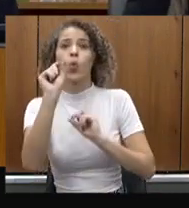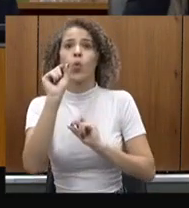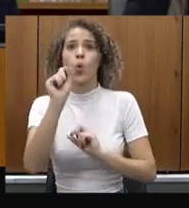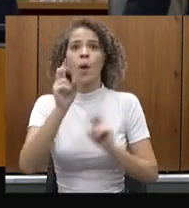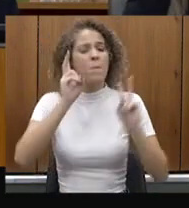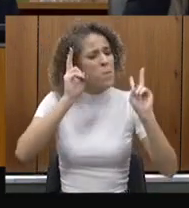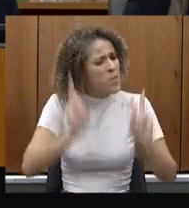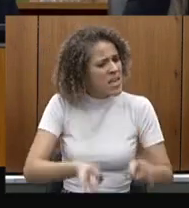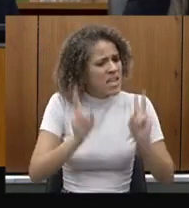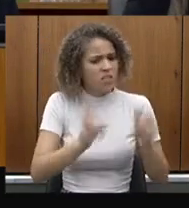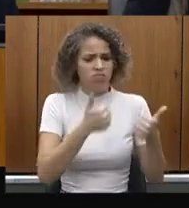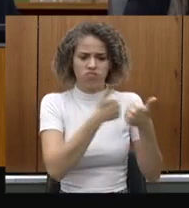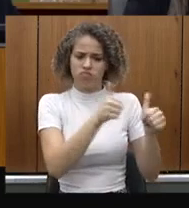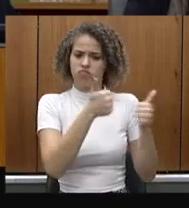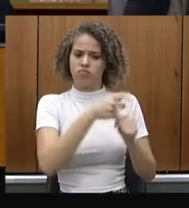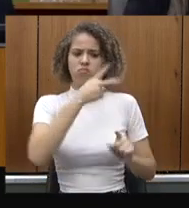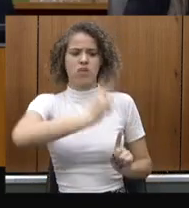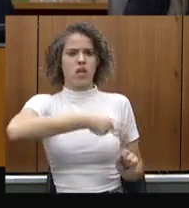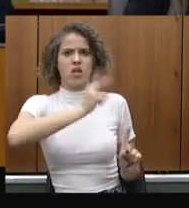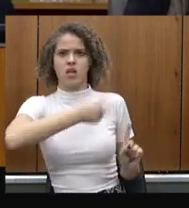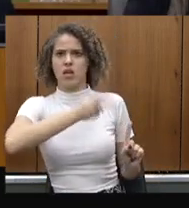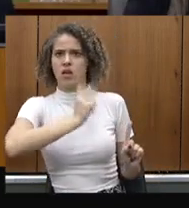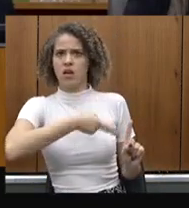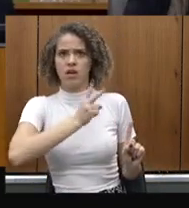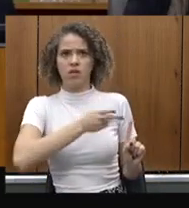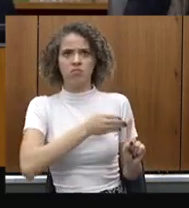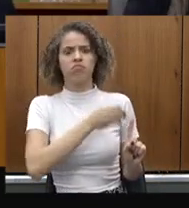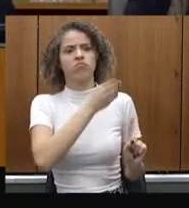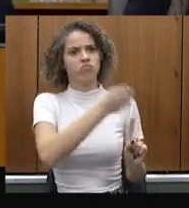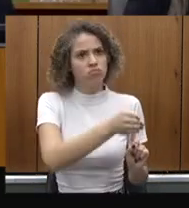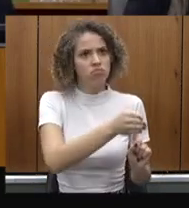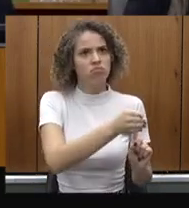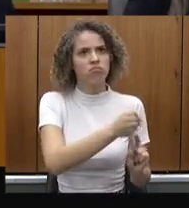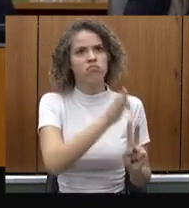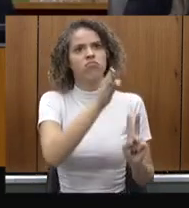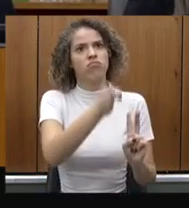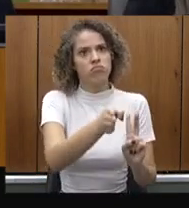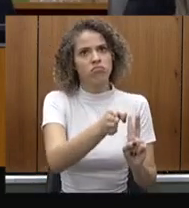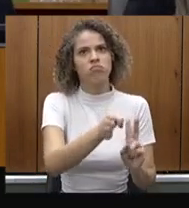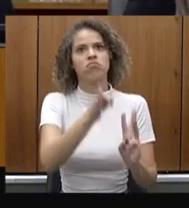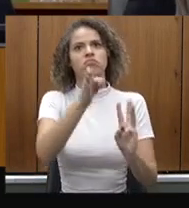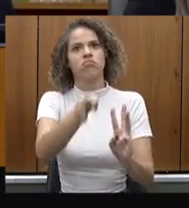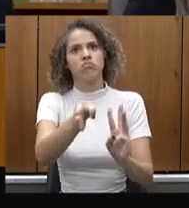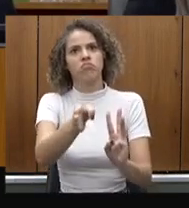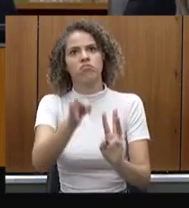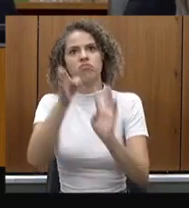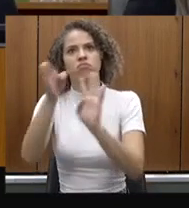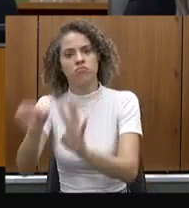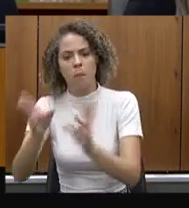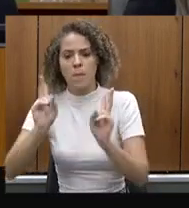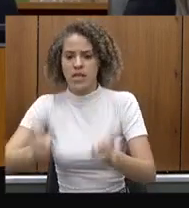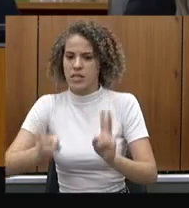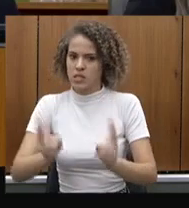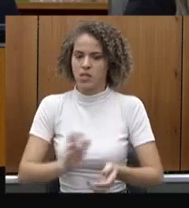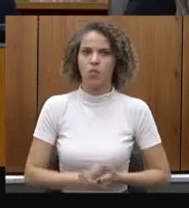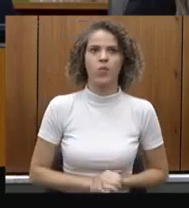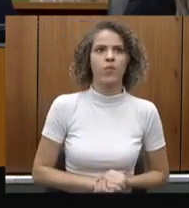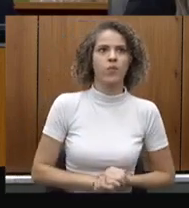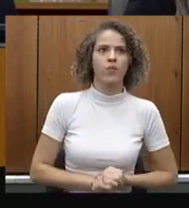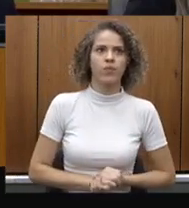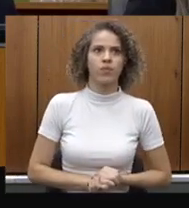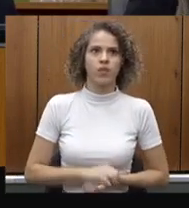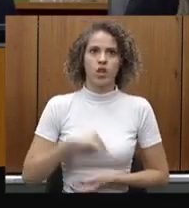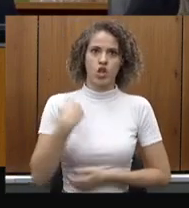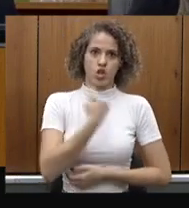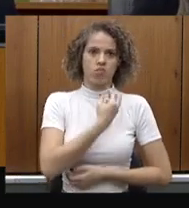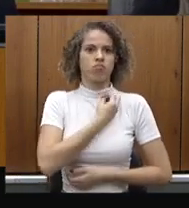mesmo micro-ônibus fazer uma regionalização do transporte em vários municípios, utilizando o consórcio. Então, mais um destaque